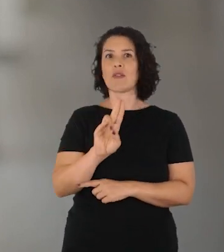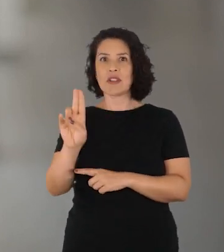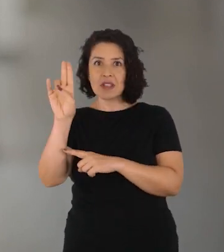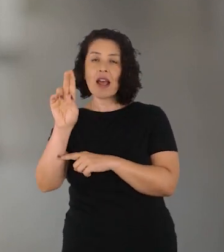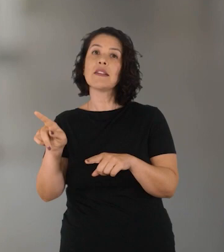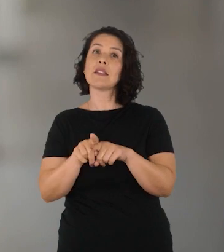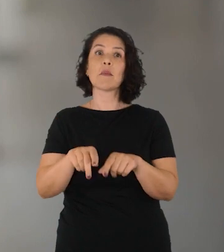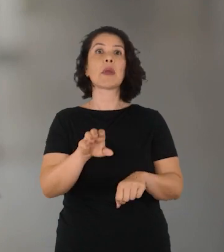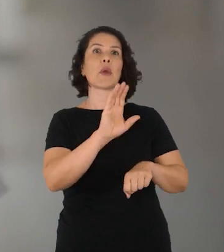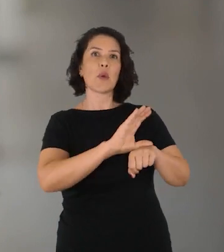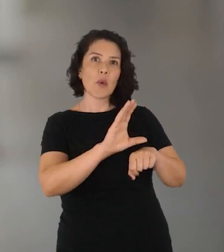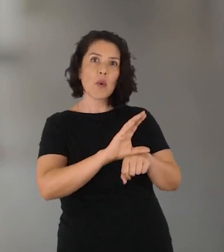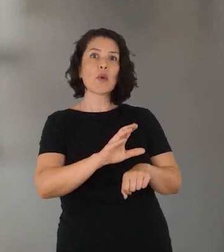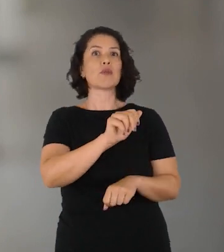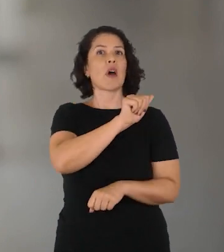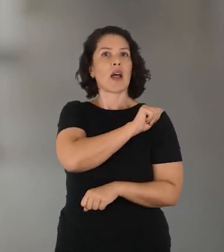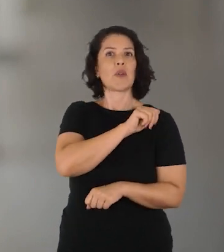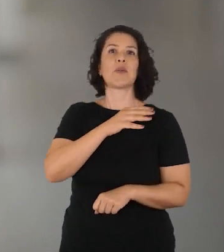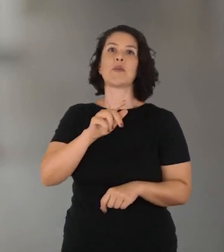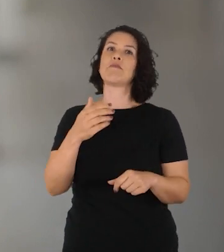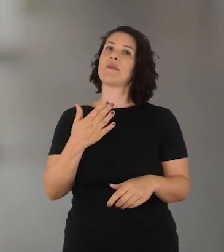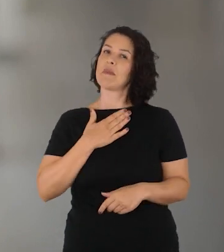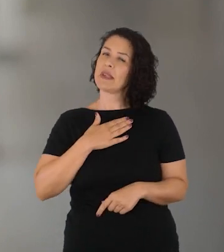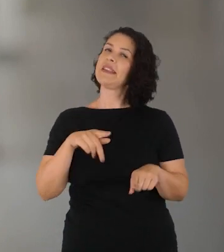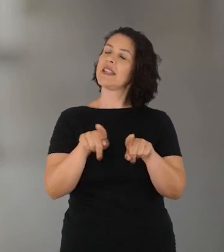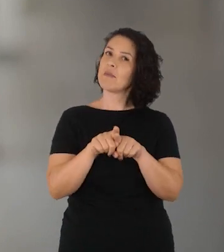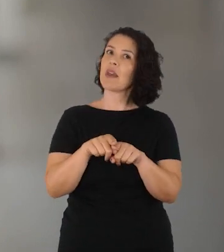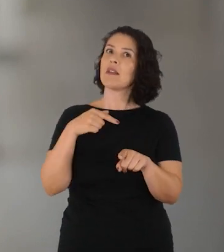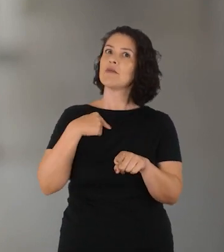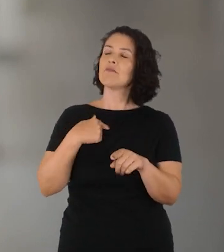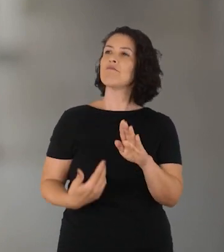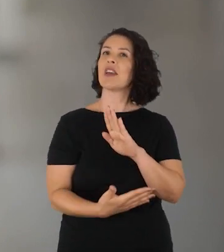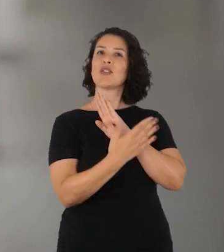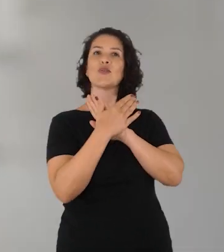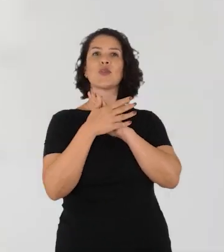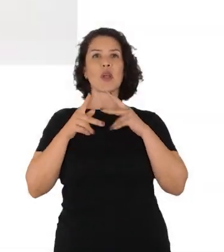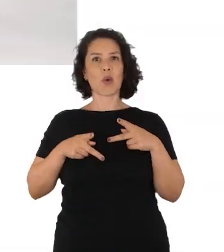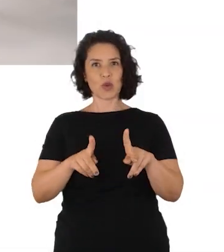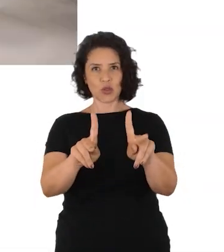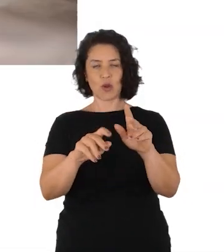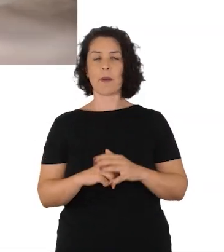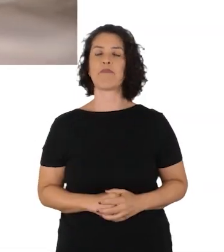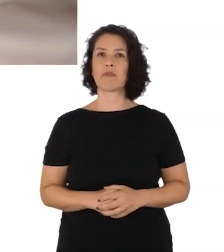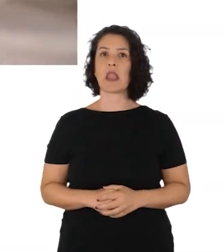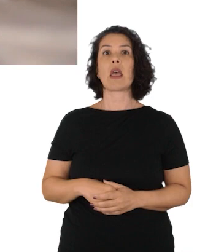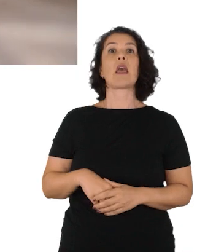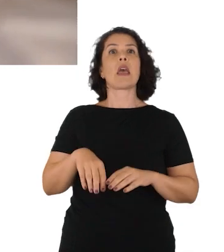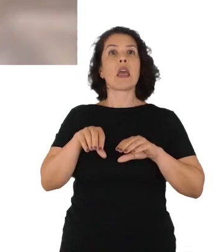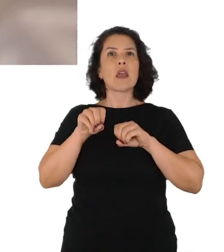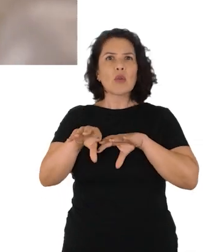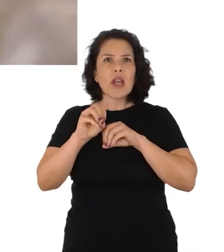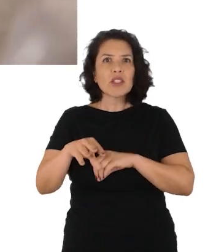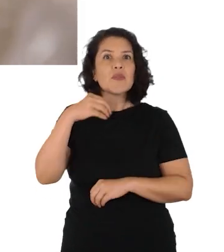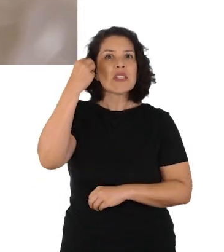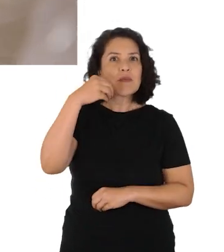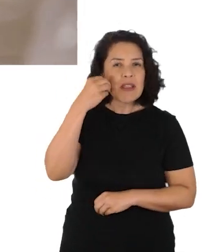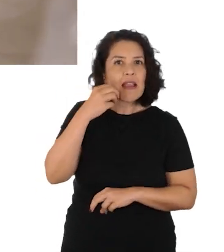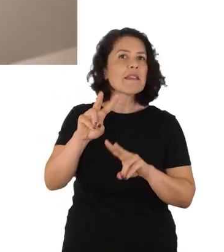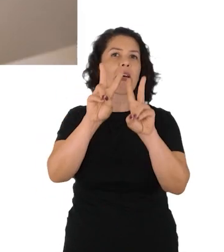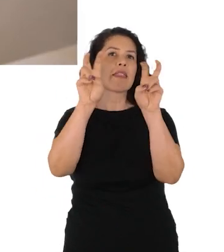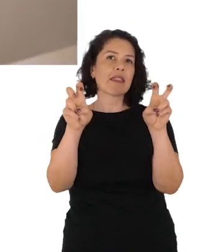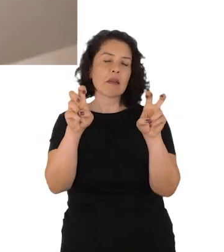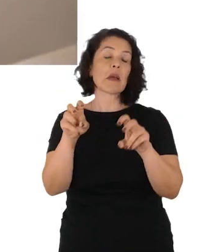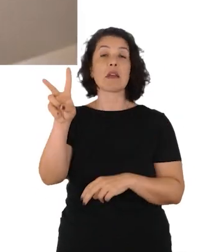para o curso, para os alunos e especialmente para mim, porque isso me ajuda a continuar. A minha experiência educativa é